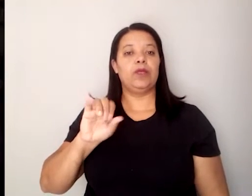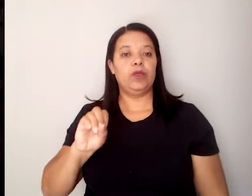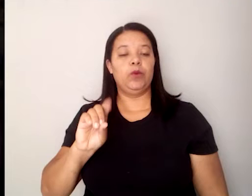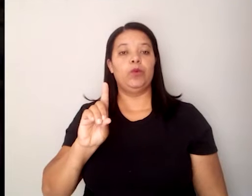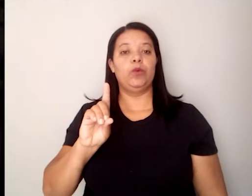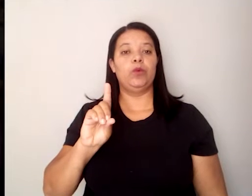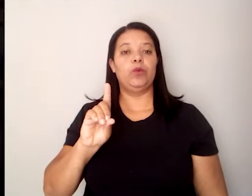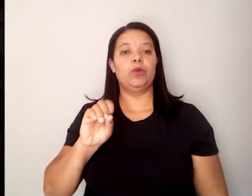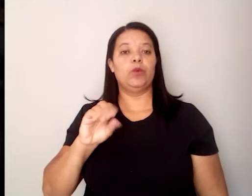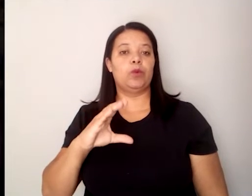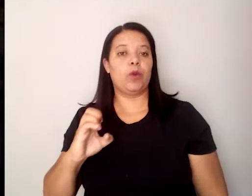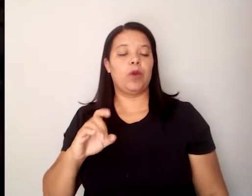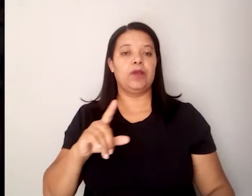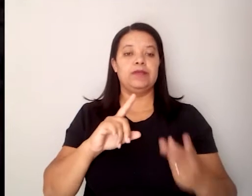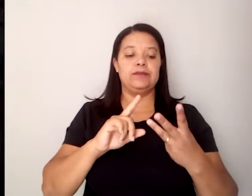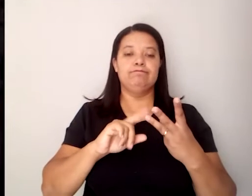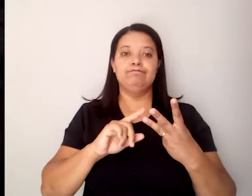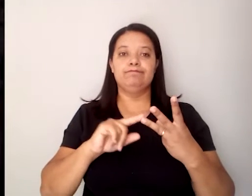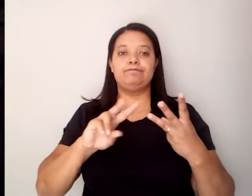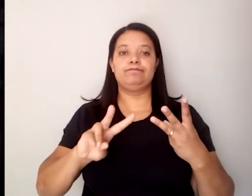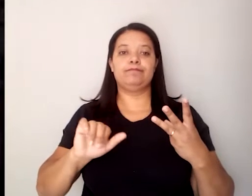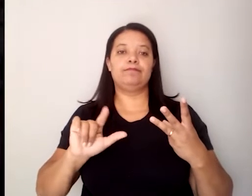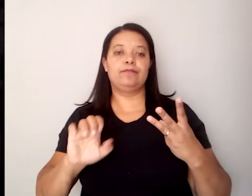Vale do Jequitinhonha,